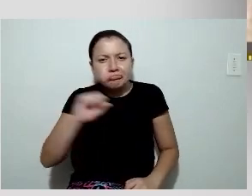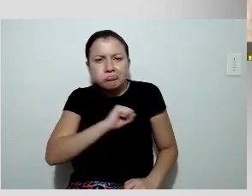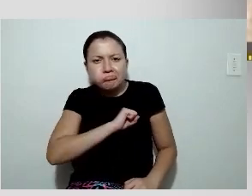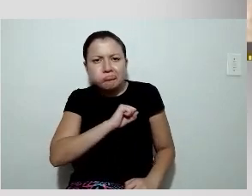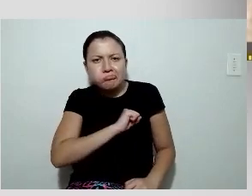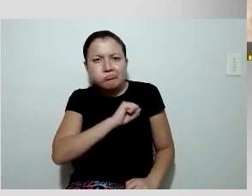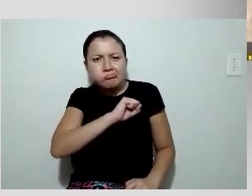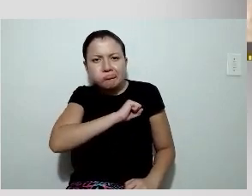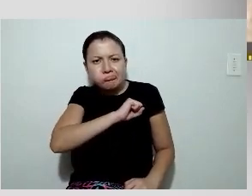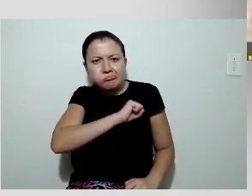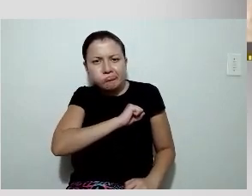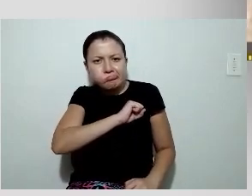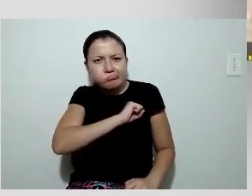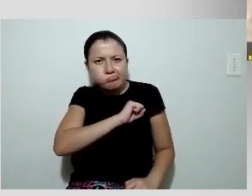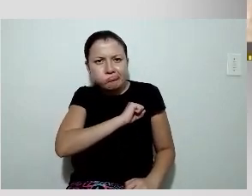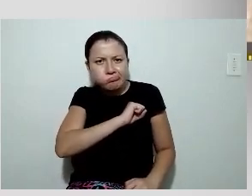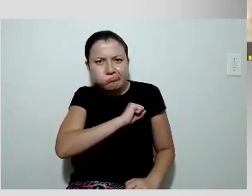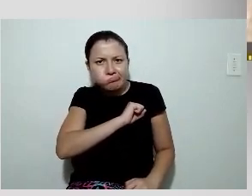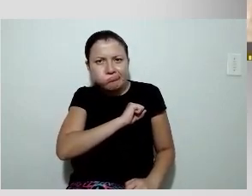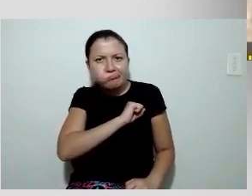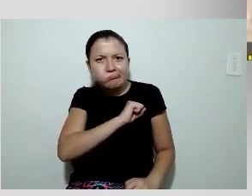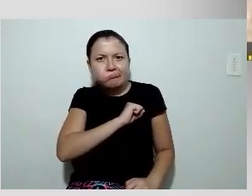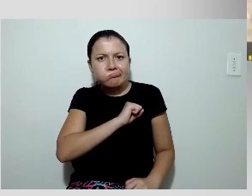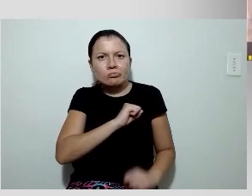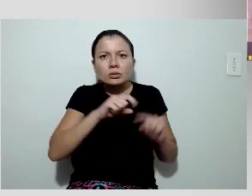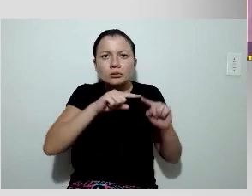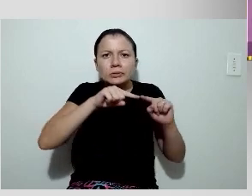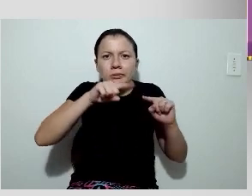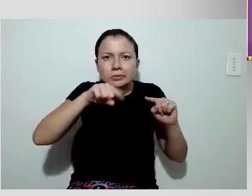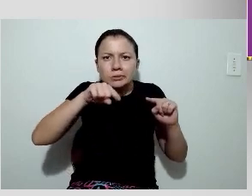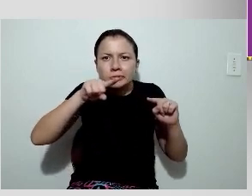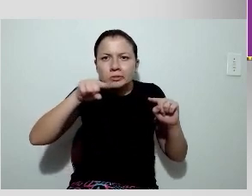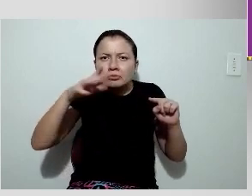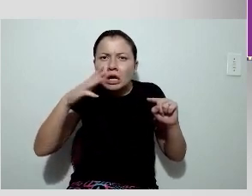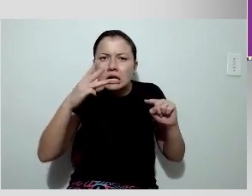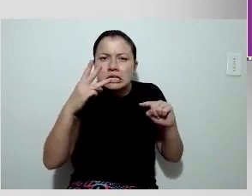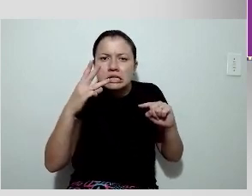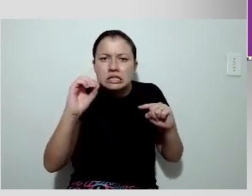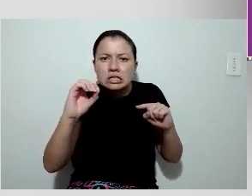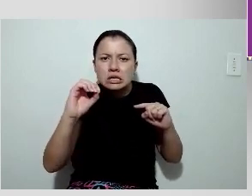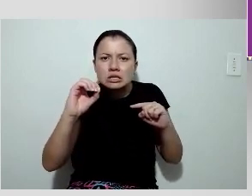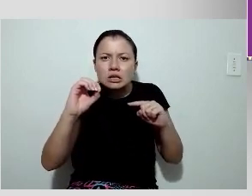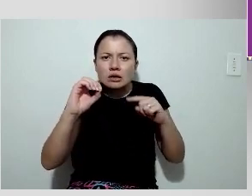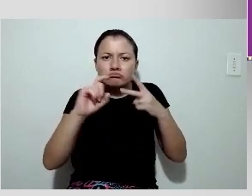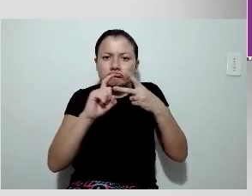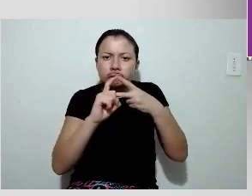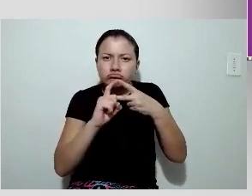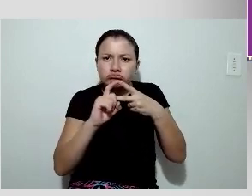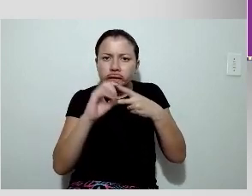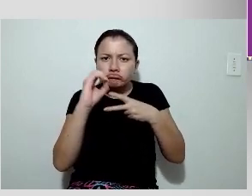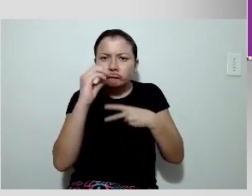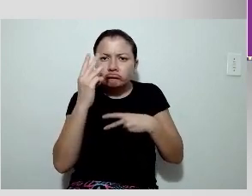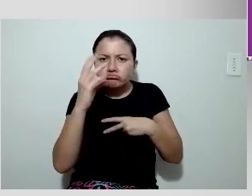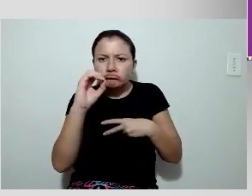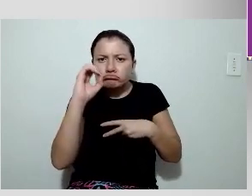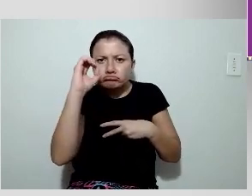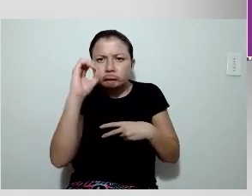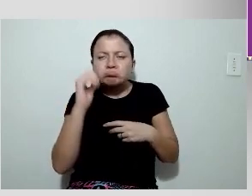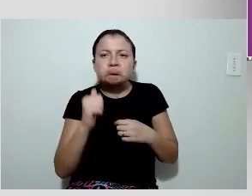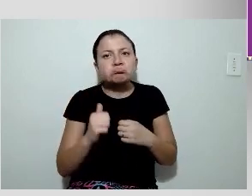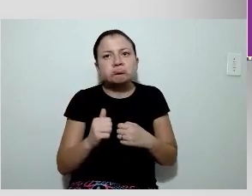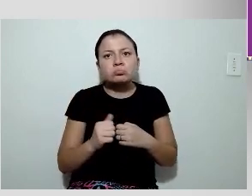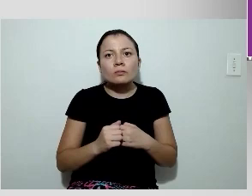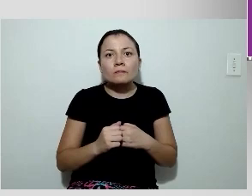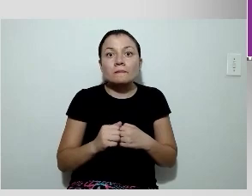O eixo do QRS está normal, em torno de 30 graus. Intervalo PR, um limite para um pouco